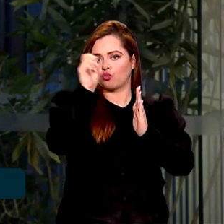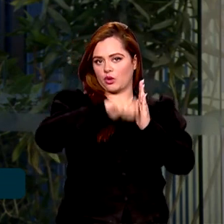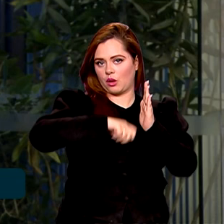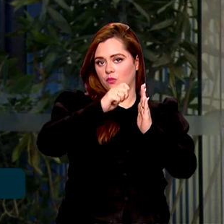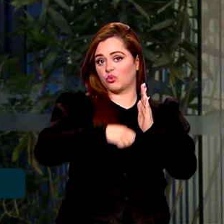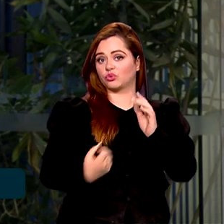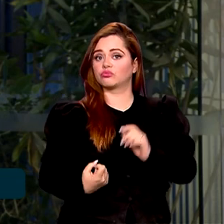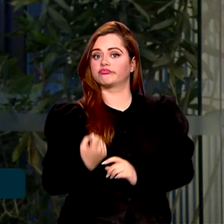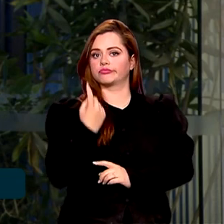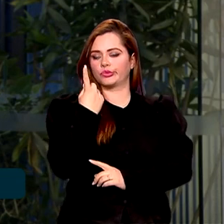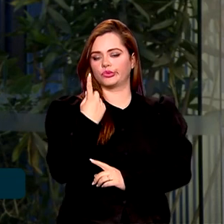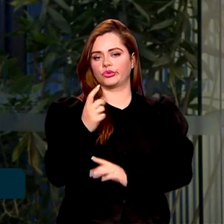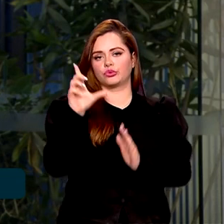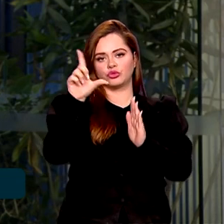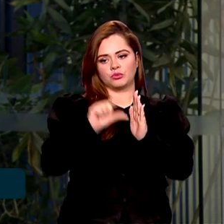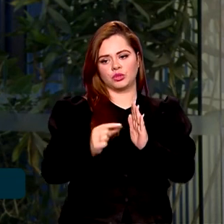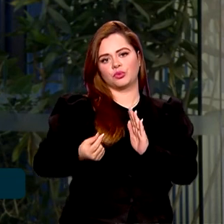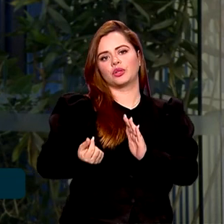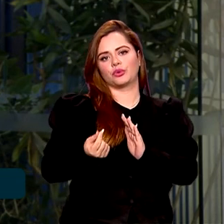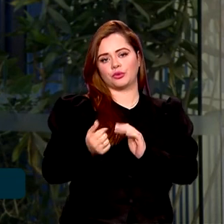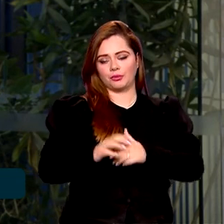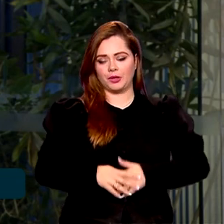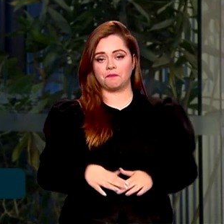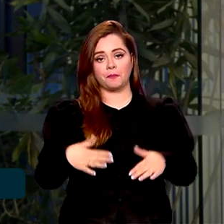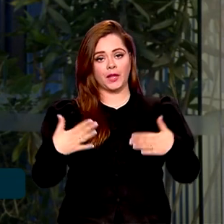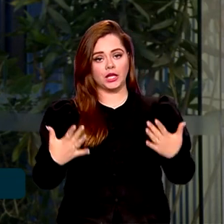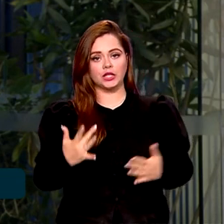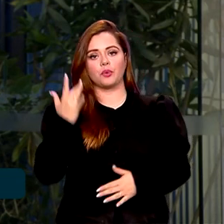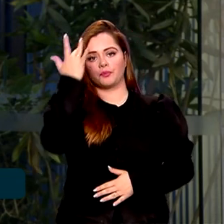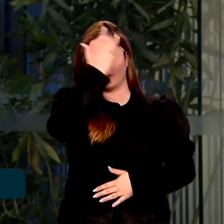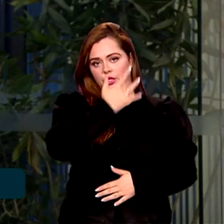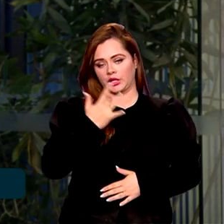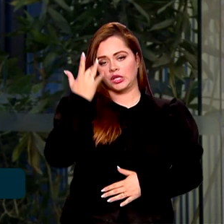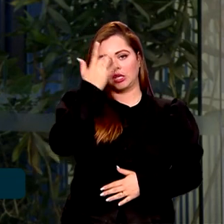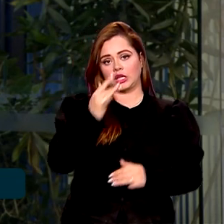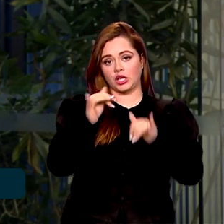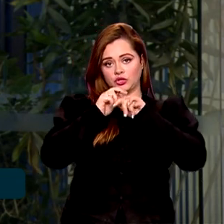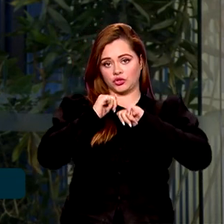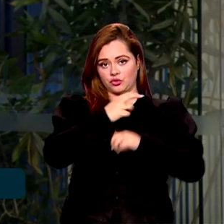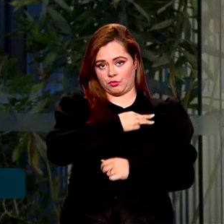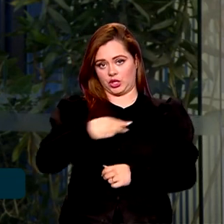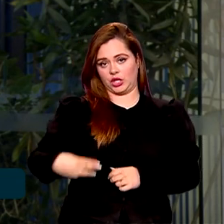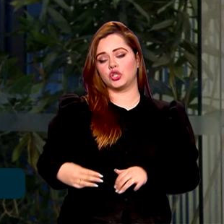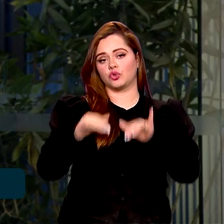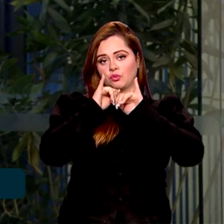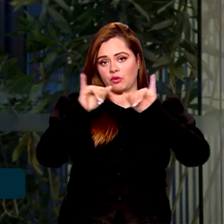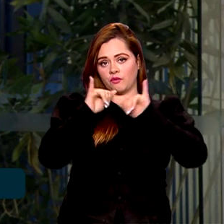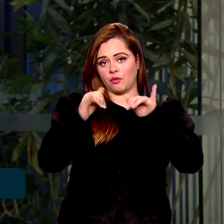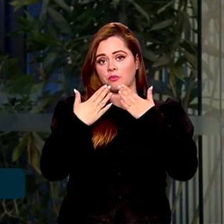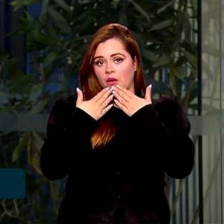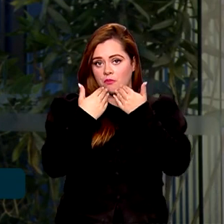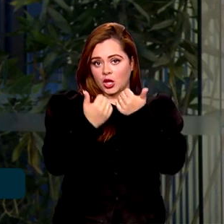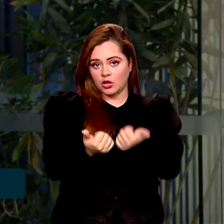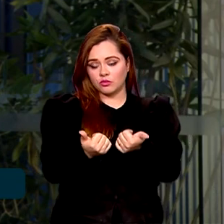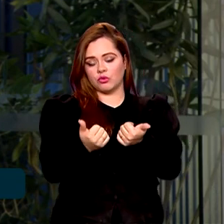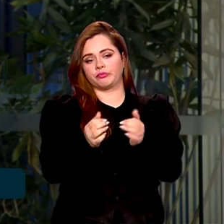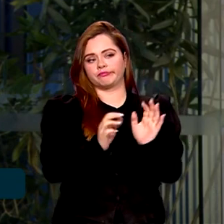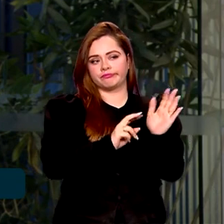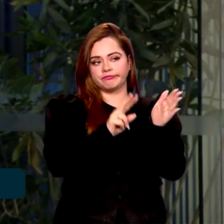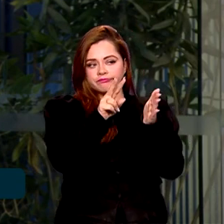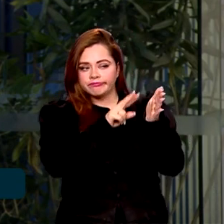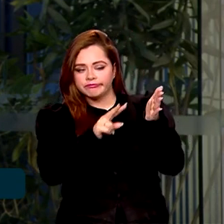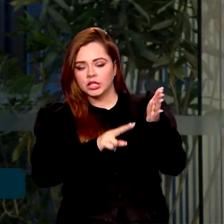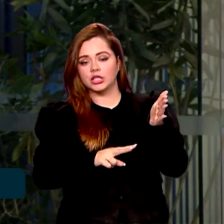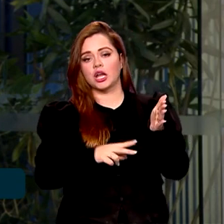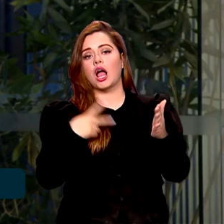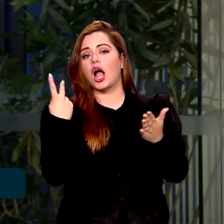reduzindo os custos da economia. Aí o ministro da Fazenda, Fernando Haddad, destacou que essa melhor avaliação das agências acontece